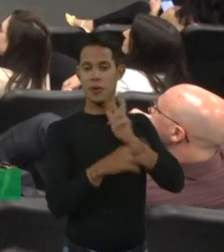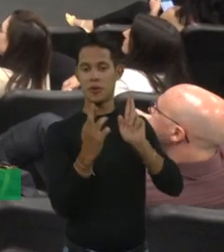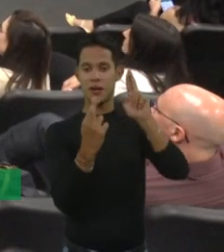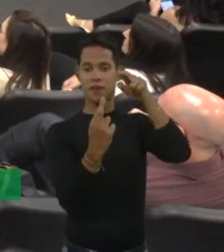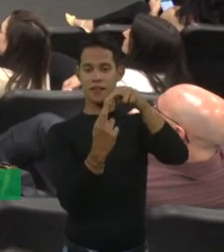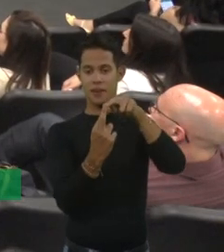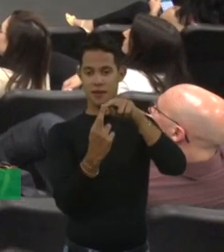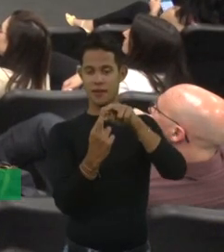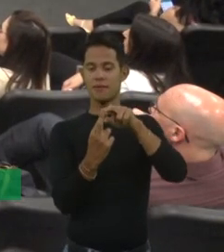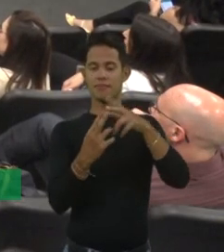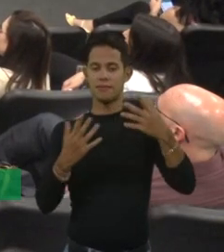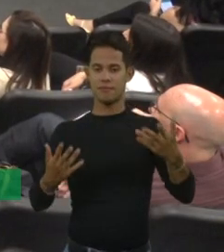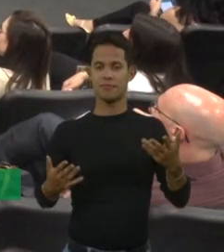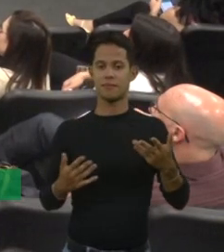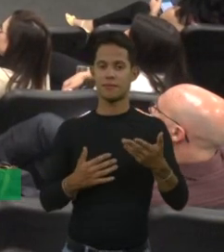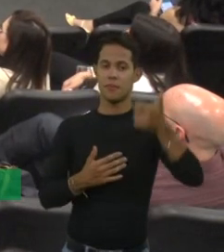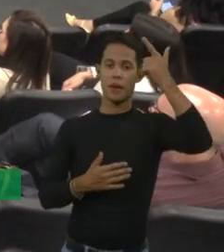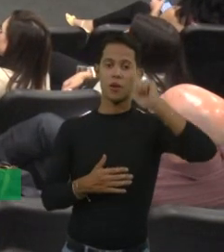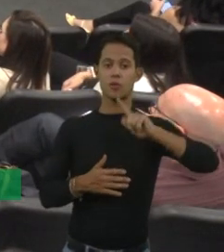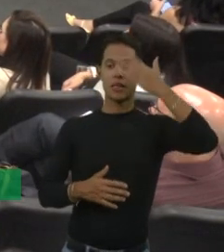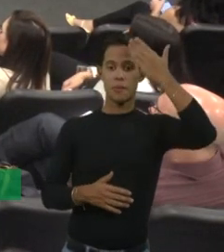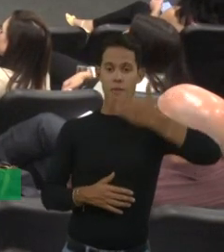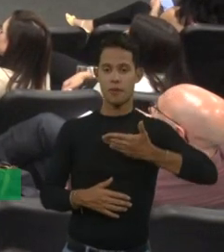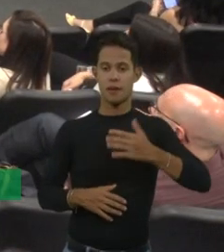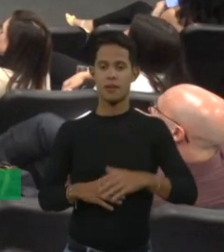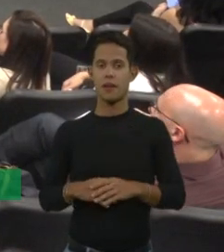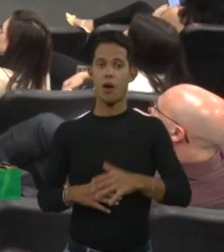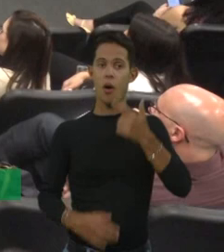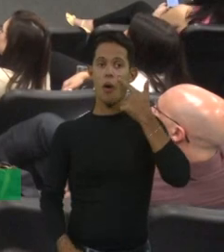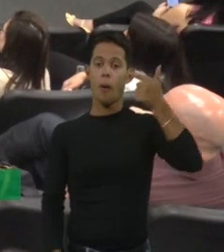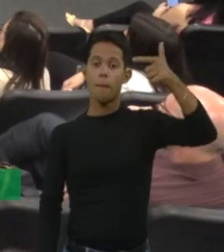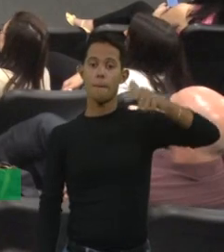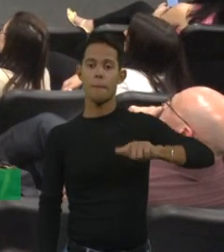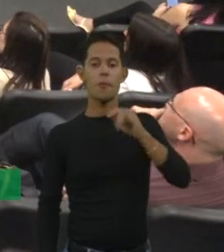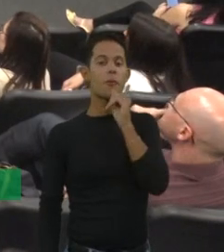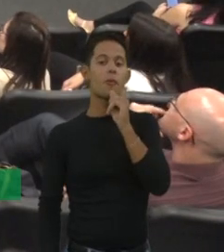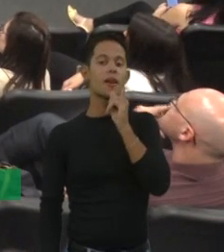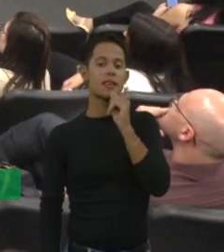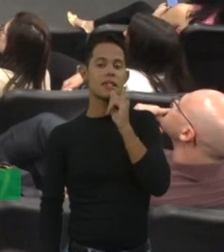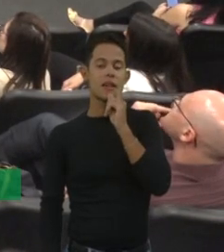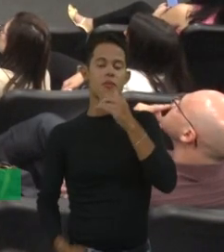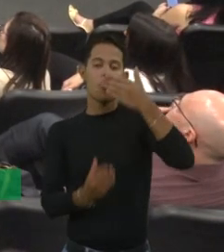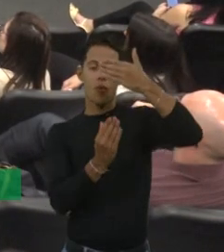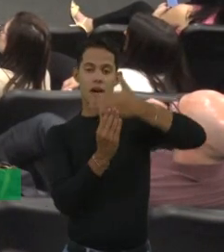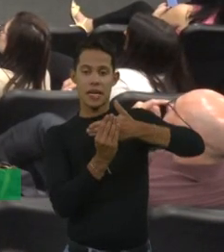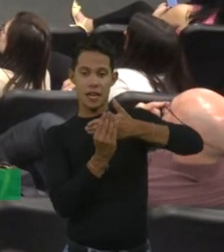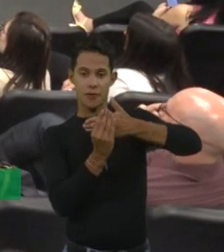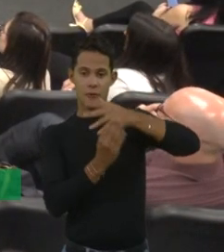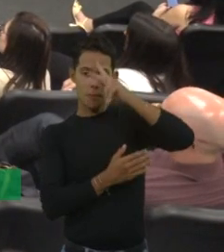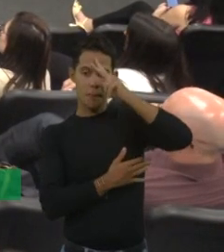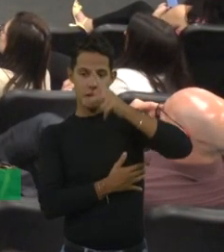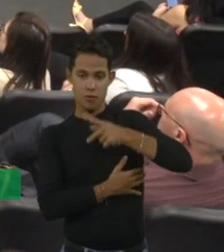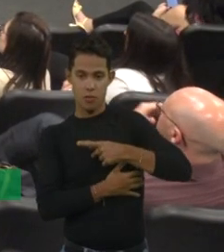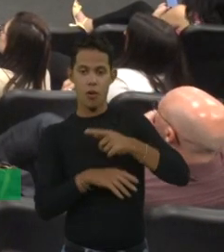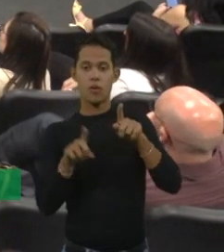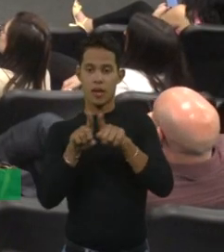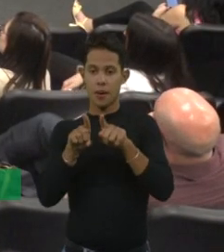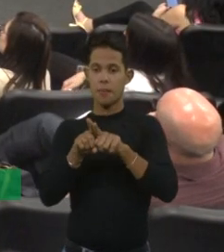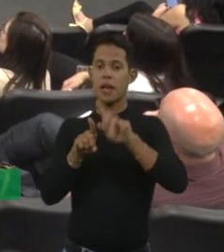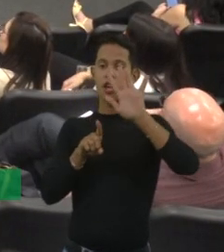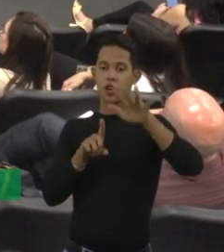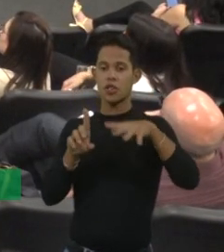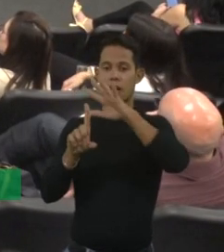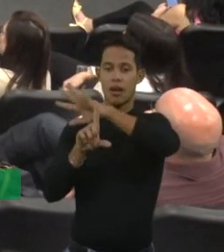Então, é com esse exame que é feito. Aqui é um exemplo, um arquivo pessoal, que também foi disponibilizado com